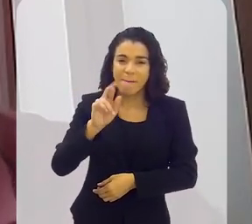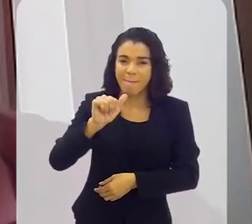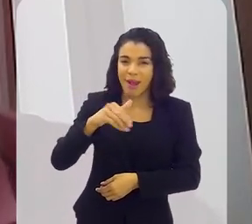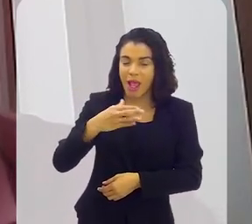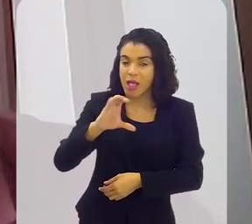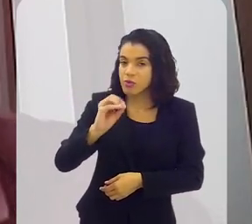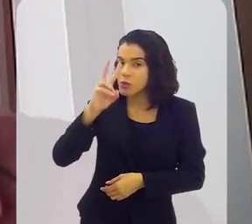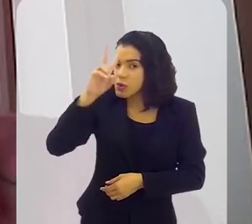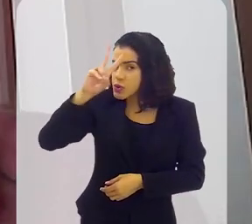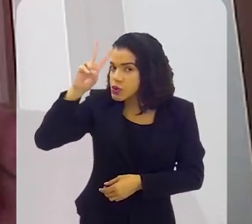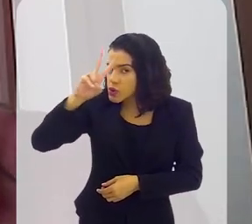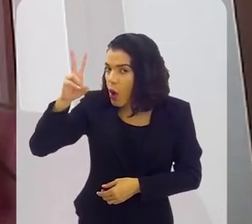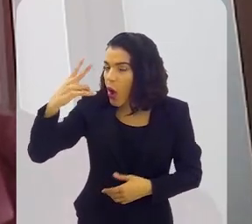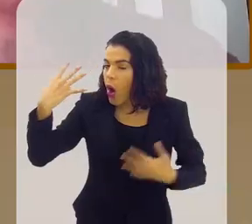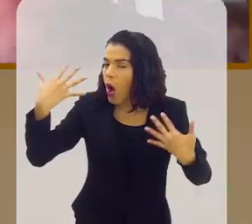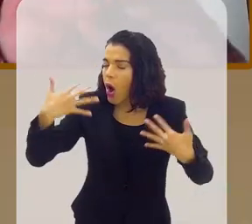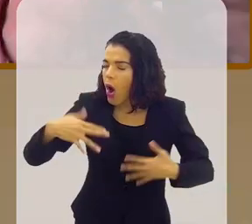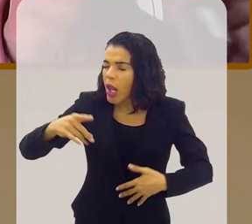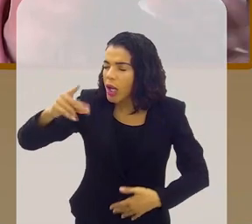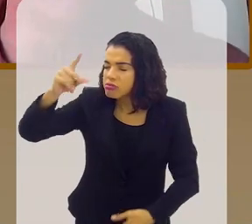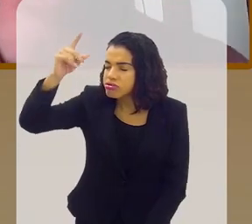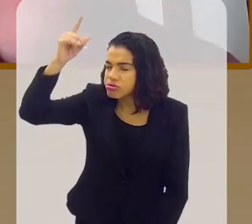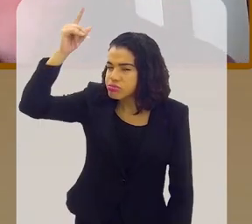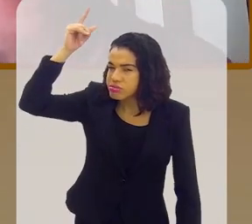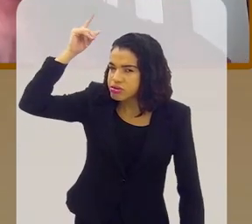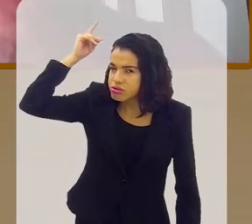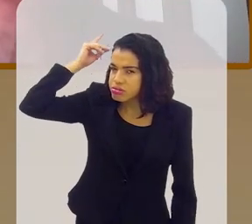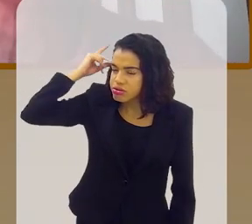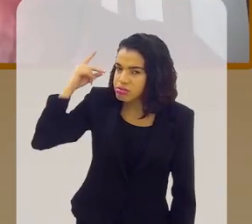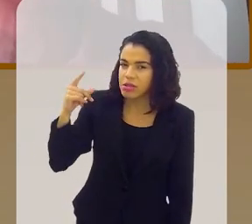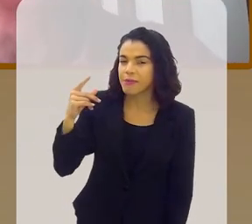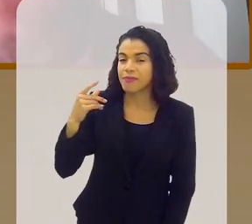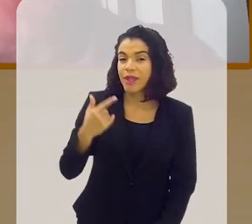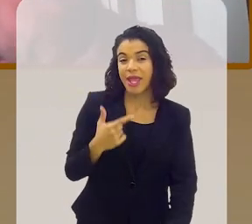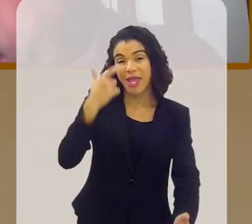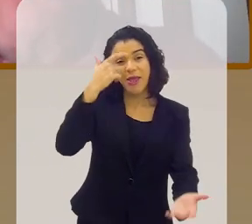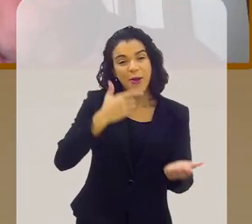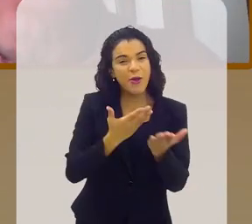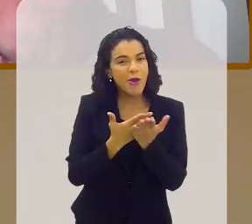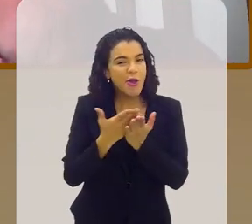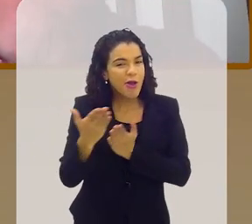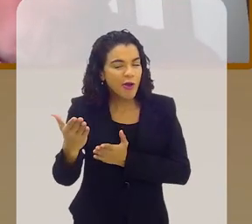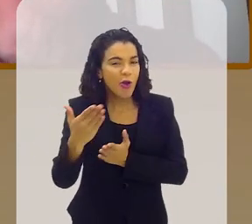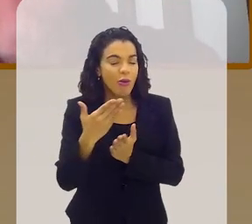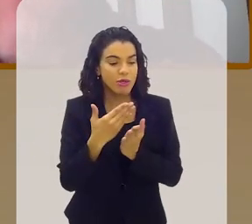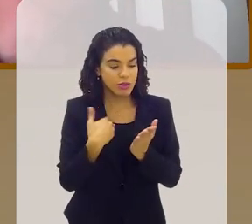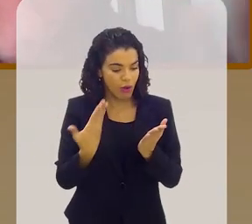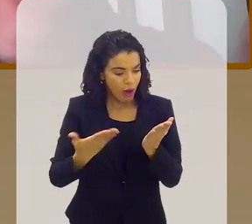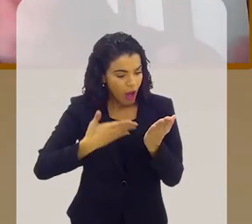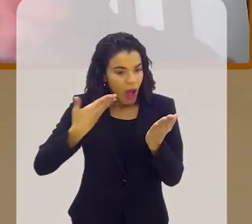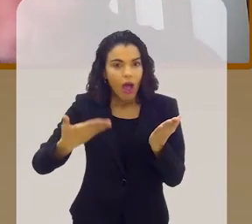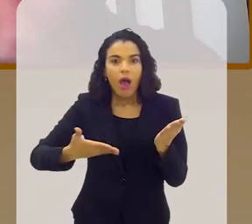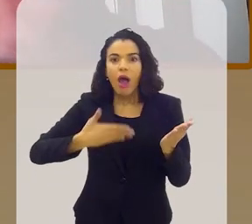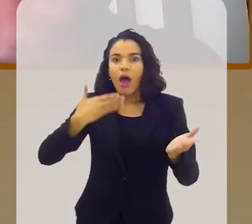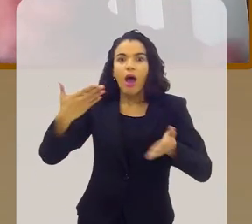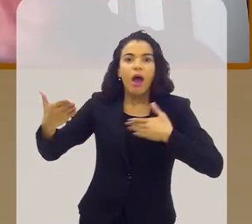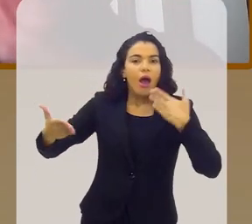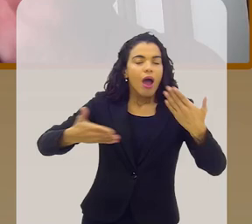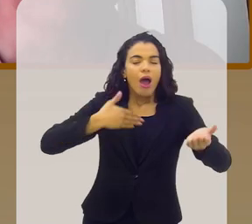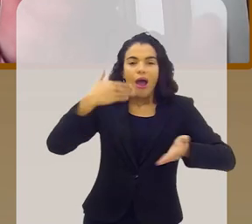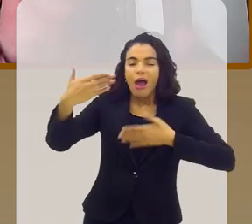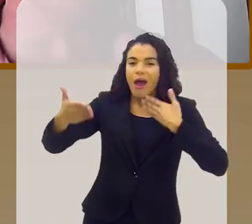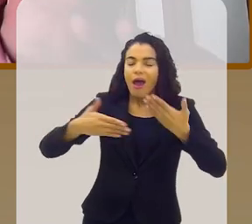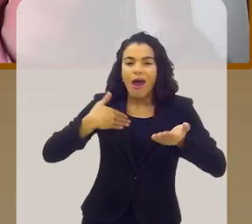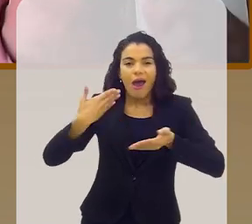Beto Sem Braço, que é uma história do arco da velha. Eu já comecei os papos e já tomei susto logo no primeiro